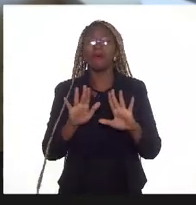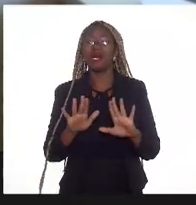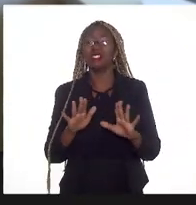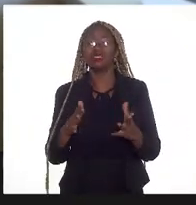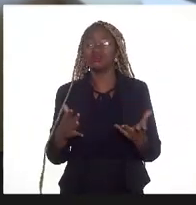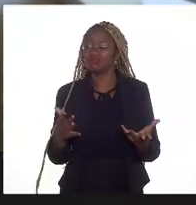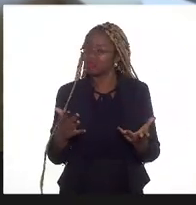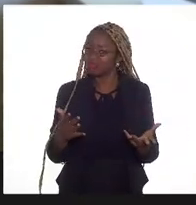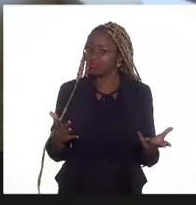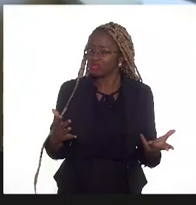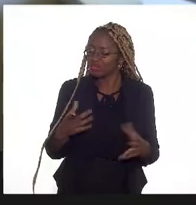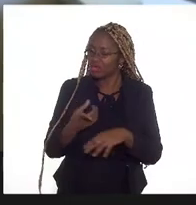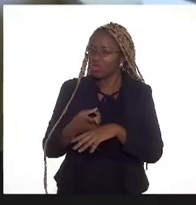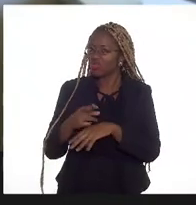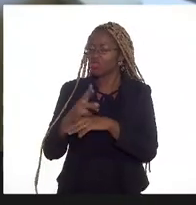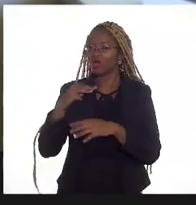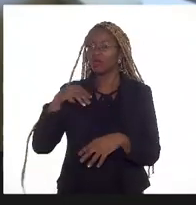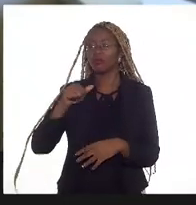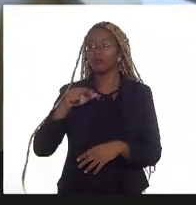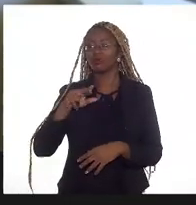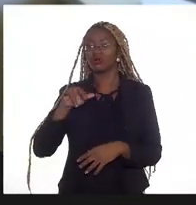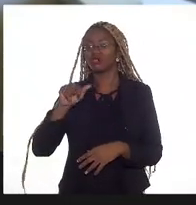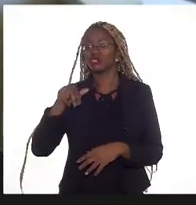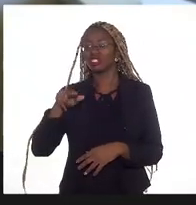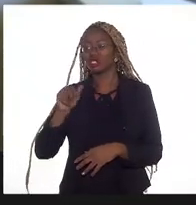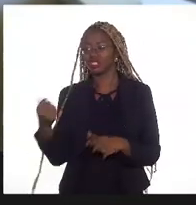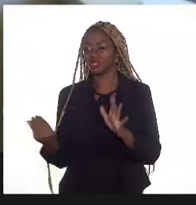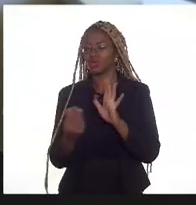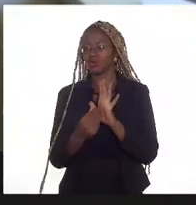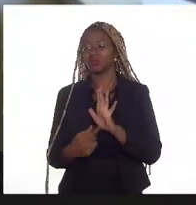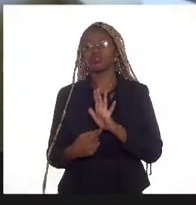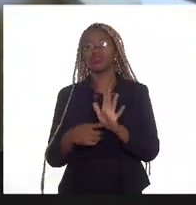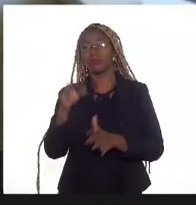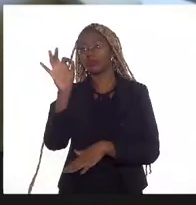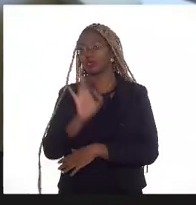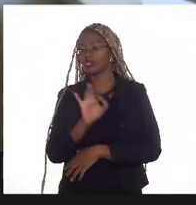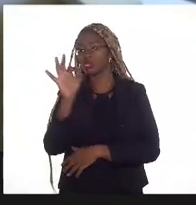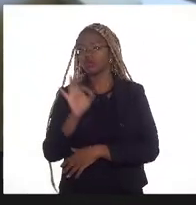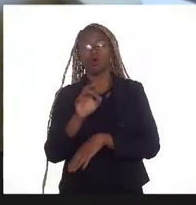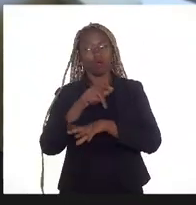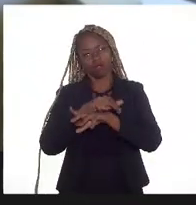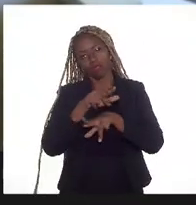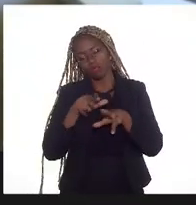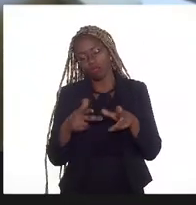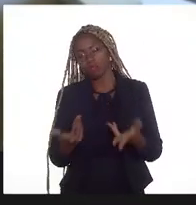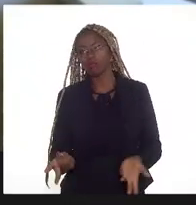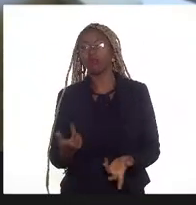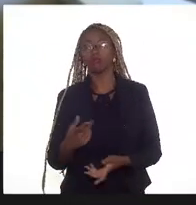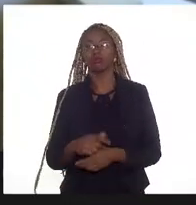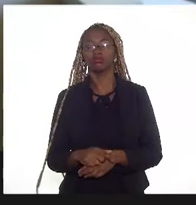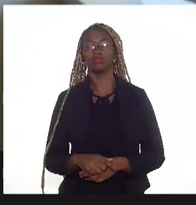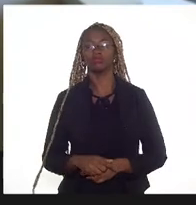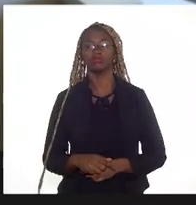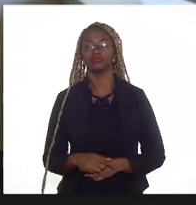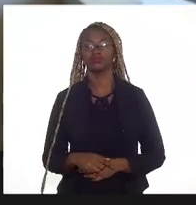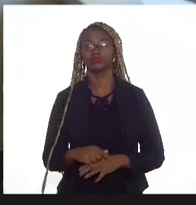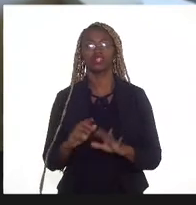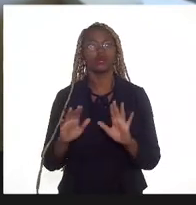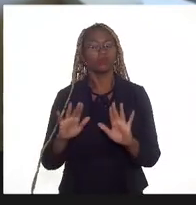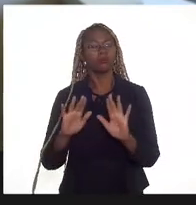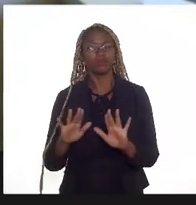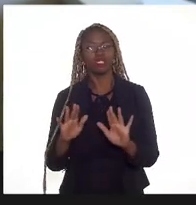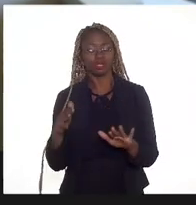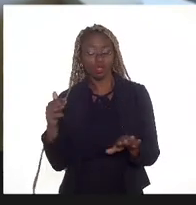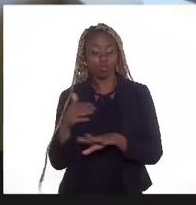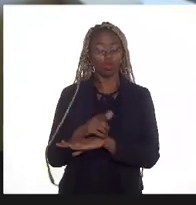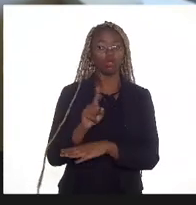a doutora Mariana colocou percentuais, etc., tem uma explicação bastante didática, mas não entrou no